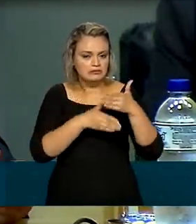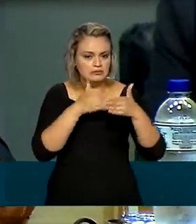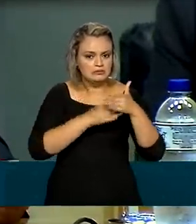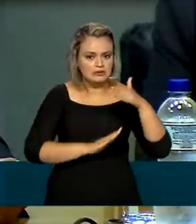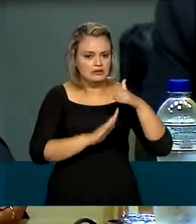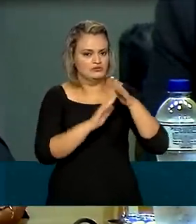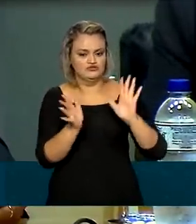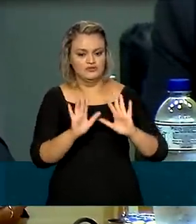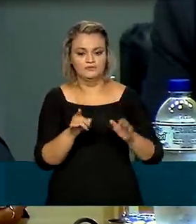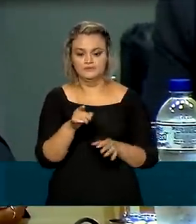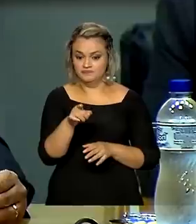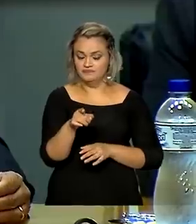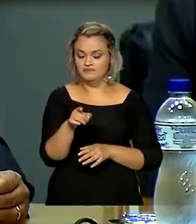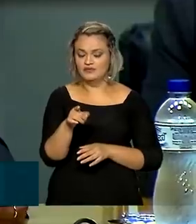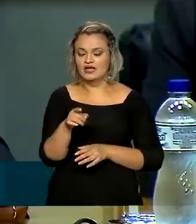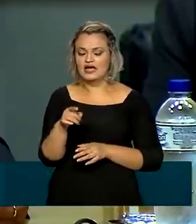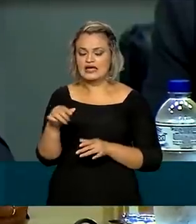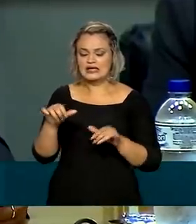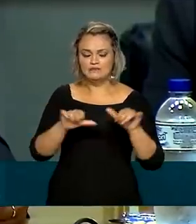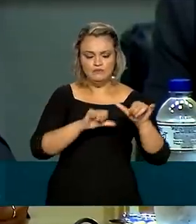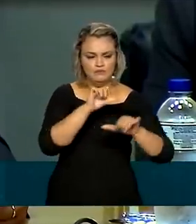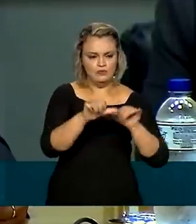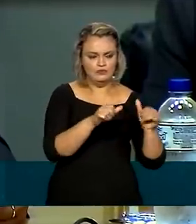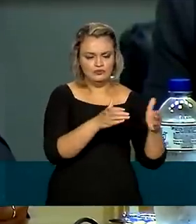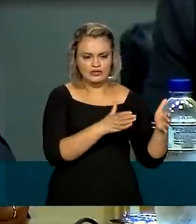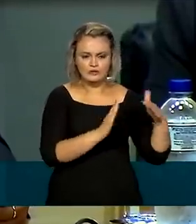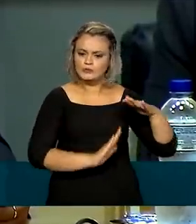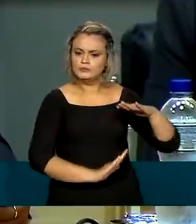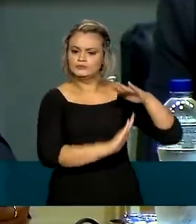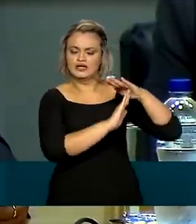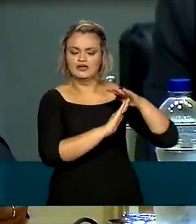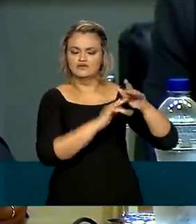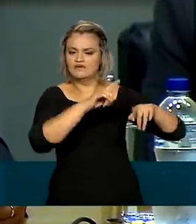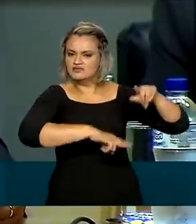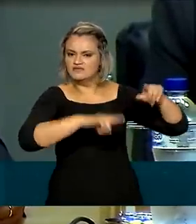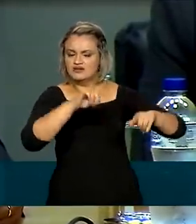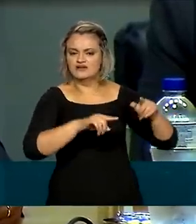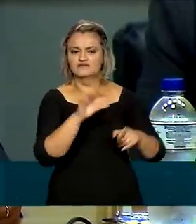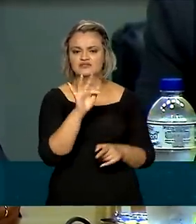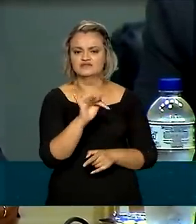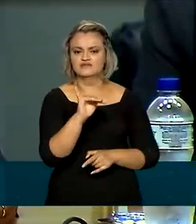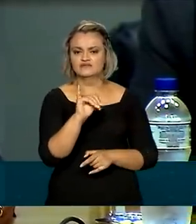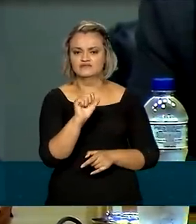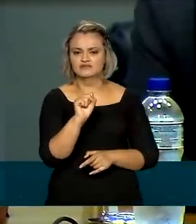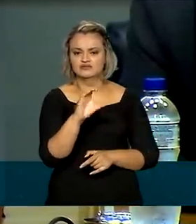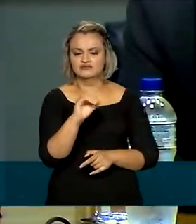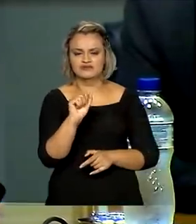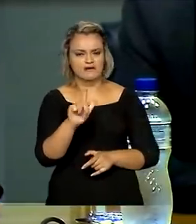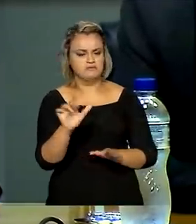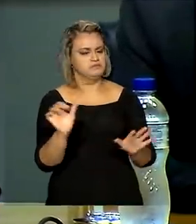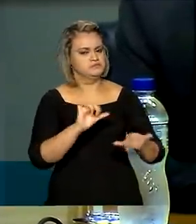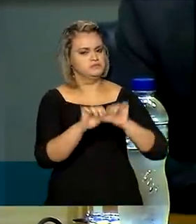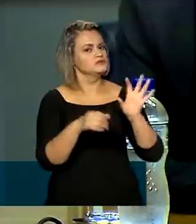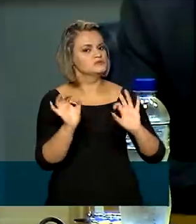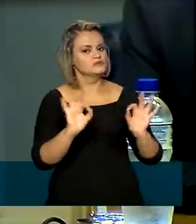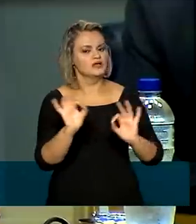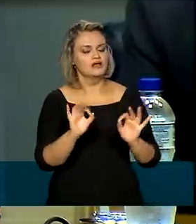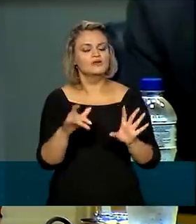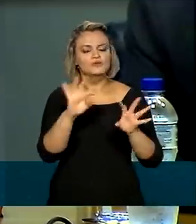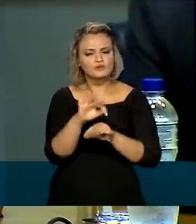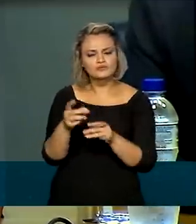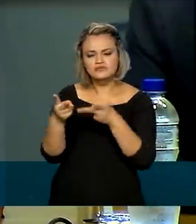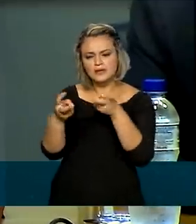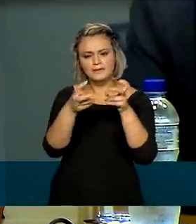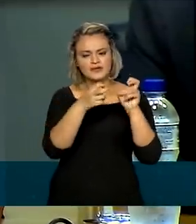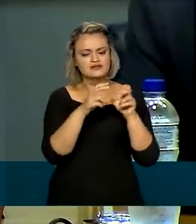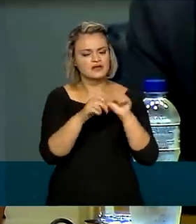governo. Ele em momento algum muda a trajetória das variáveis fiscais, quer dizer, aquilo que se persegue já